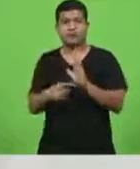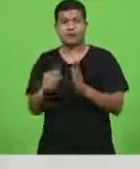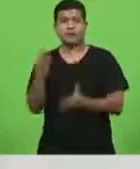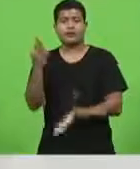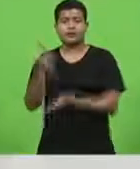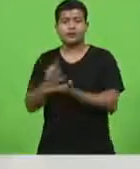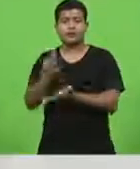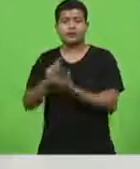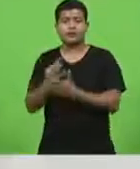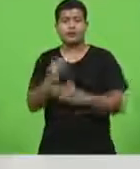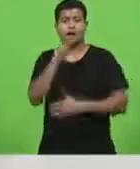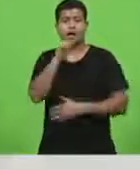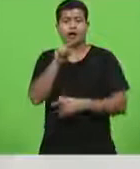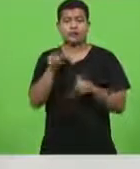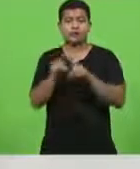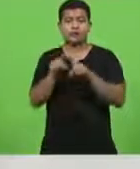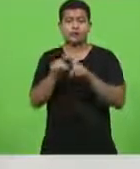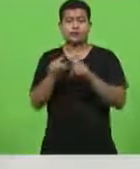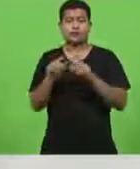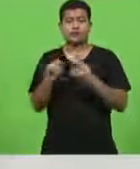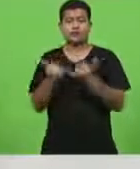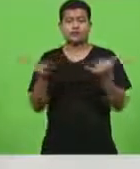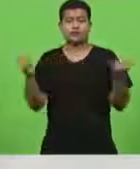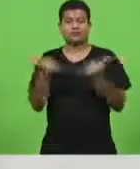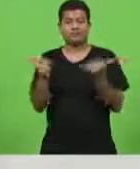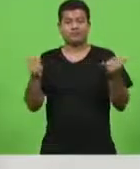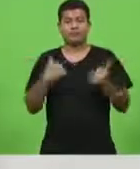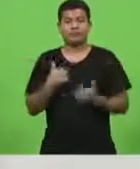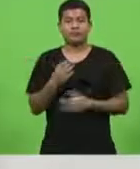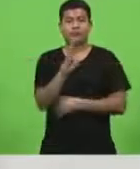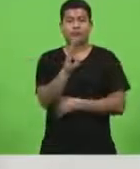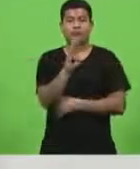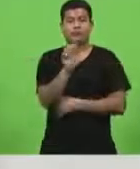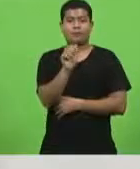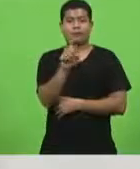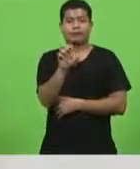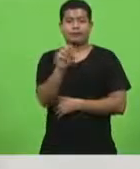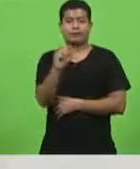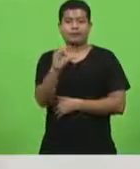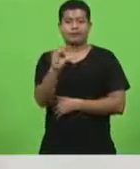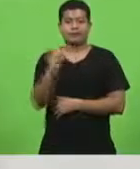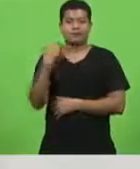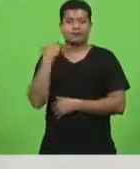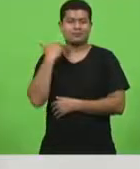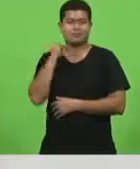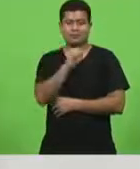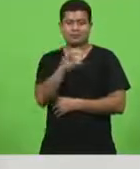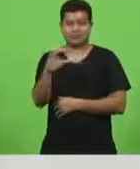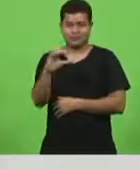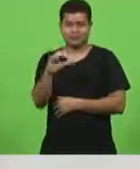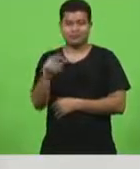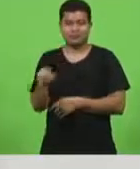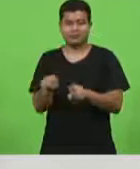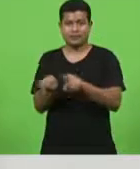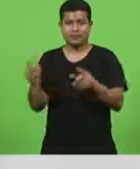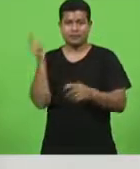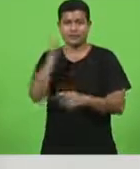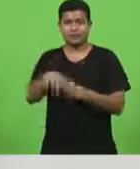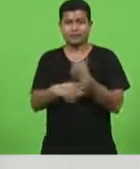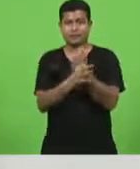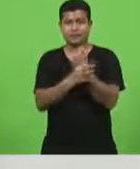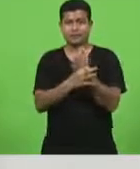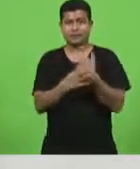Santa Catarina o Badesc garantiu a movimentação de mais de 300 milhões de reais na economia catarinense